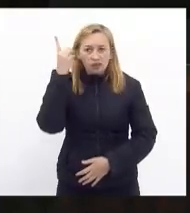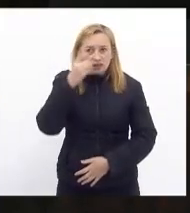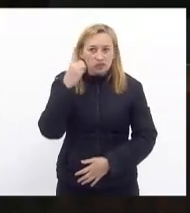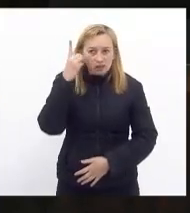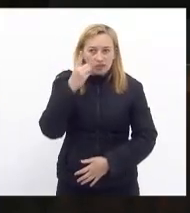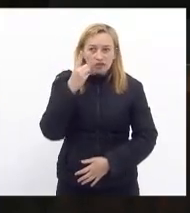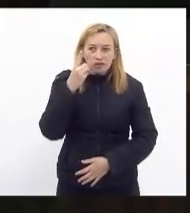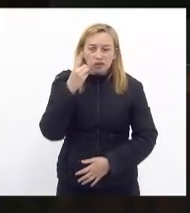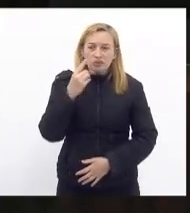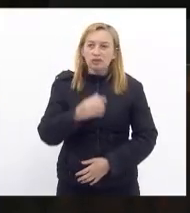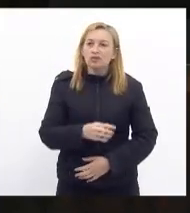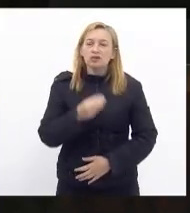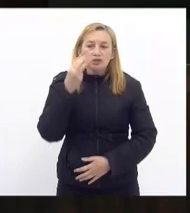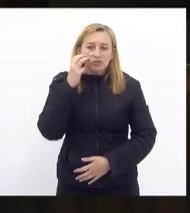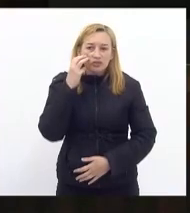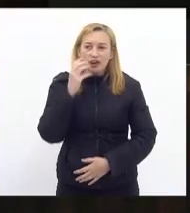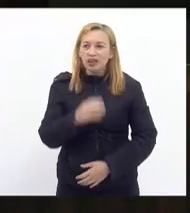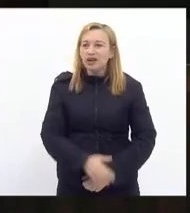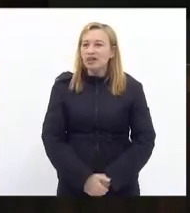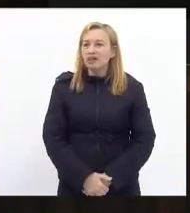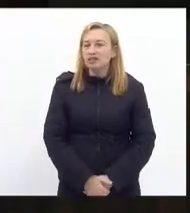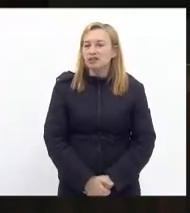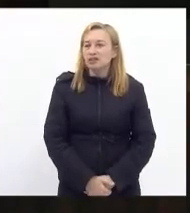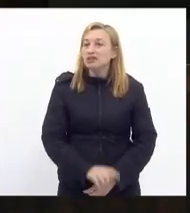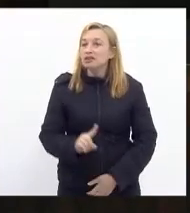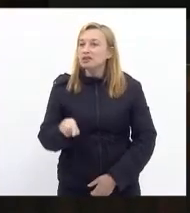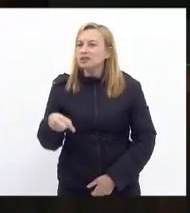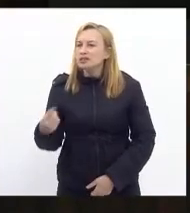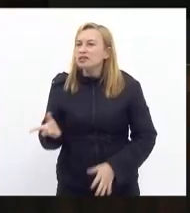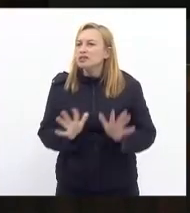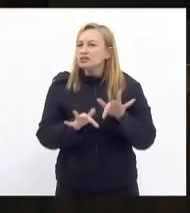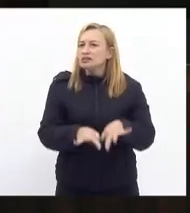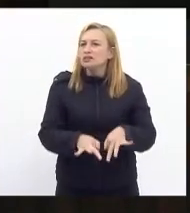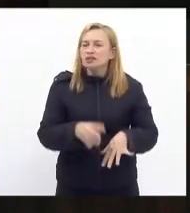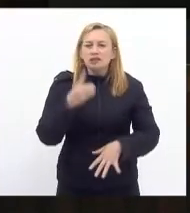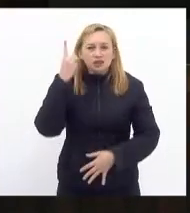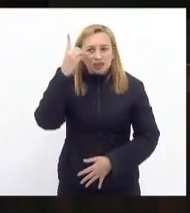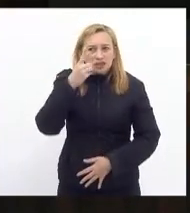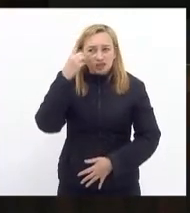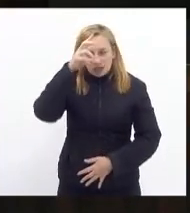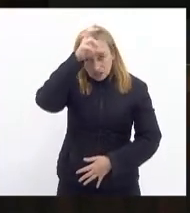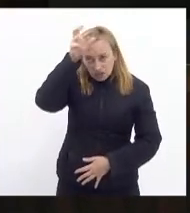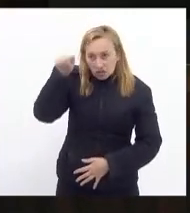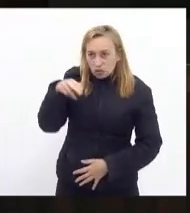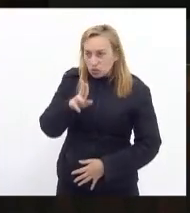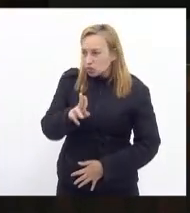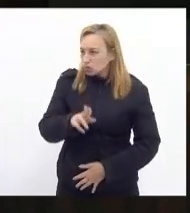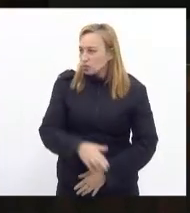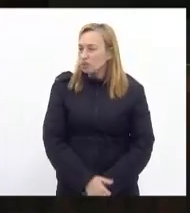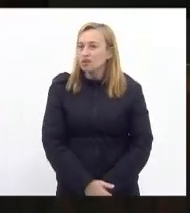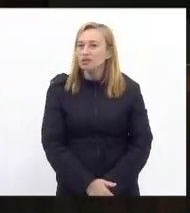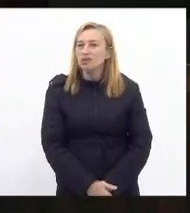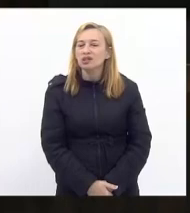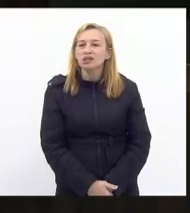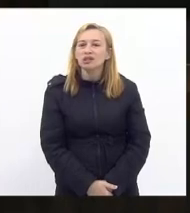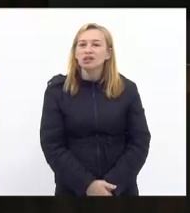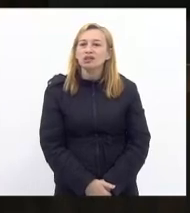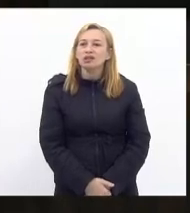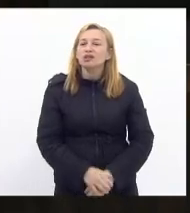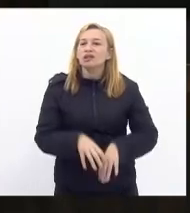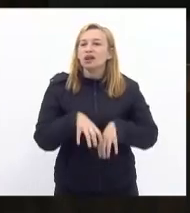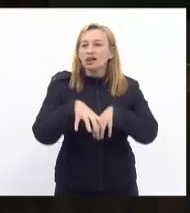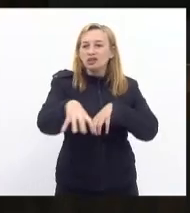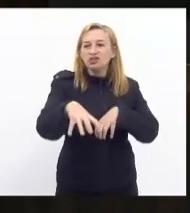deputado Valdeque Carneiro em seguida encerrando deputada Tia Ju que vai nos acompanhar de forma